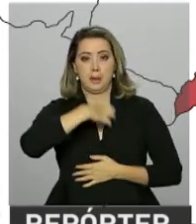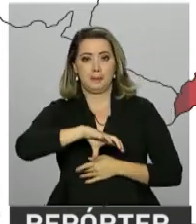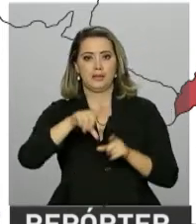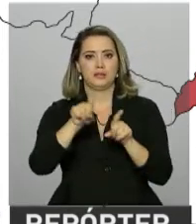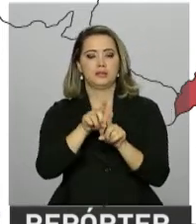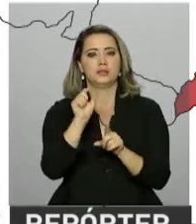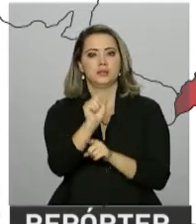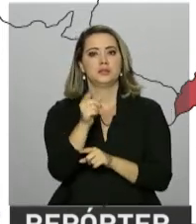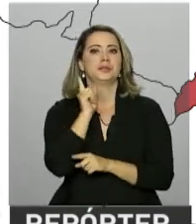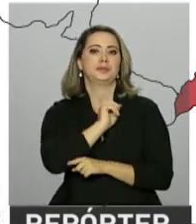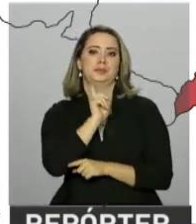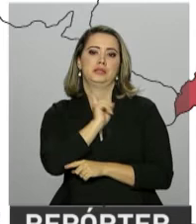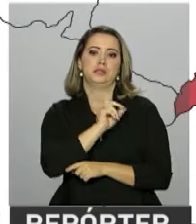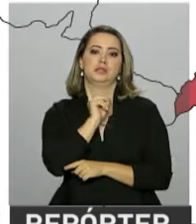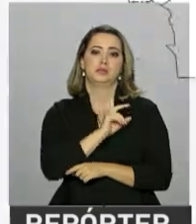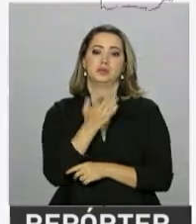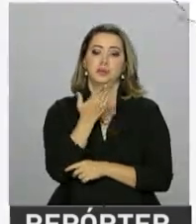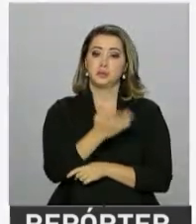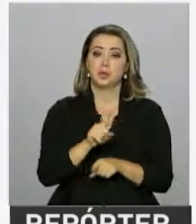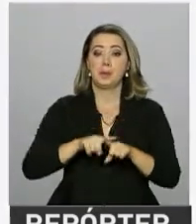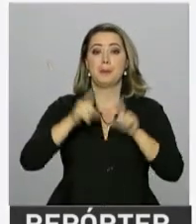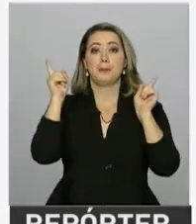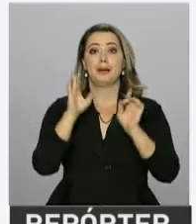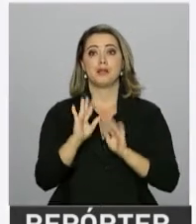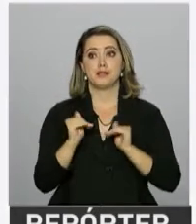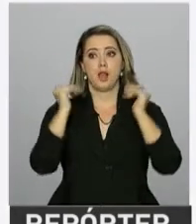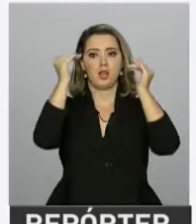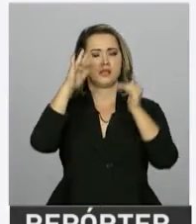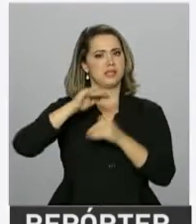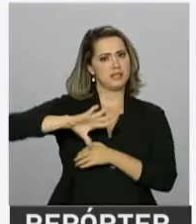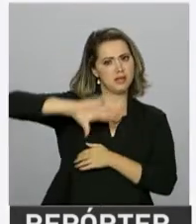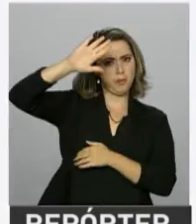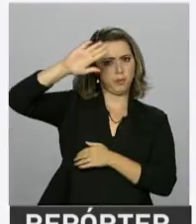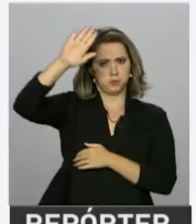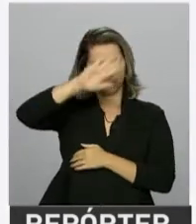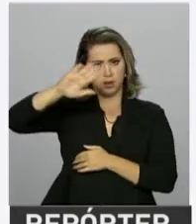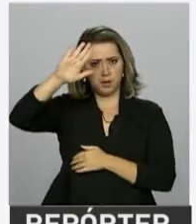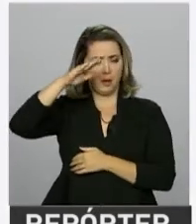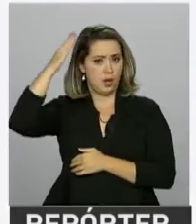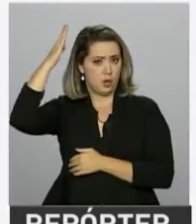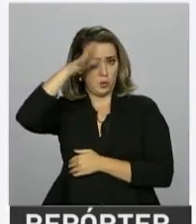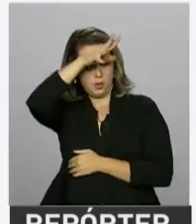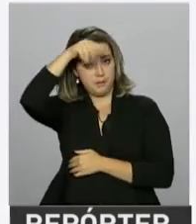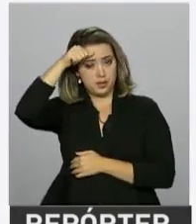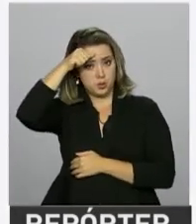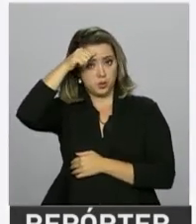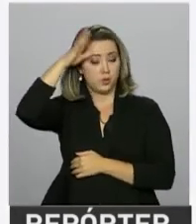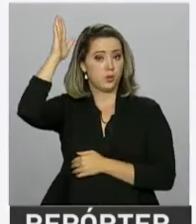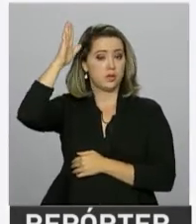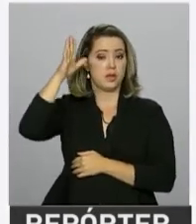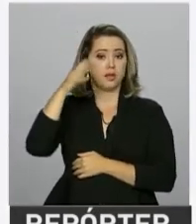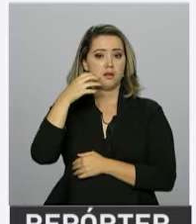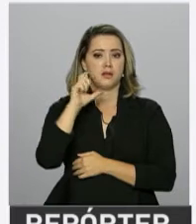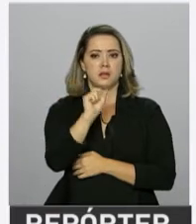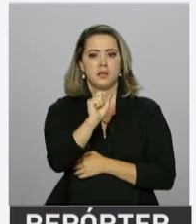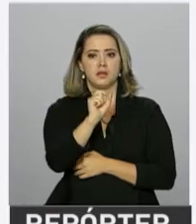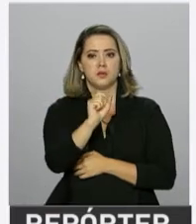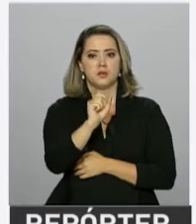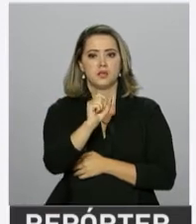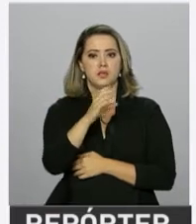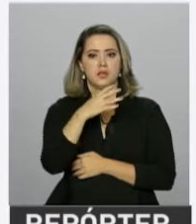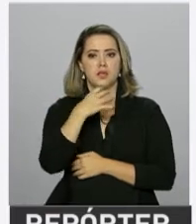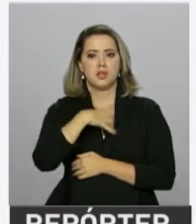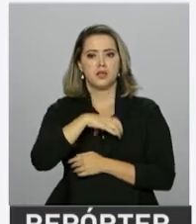municípios de Minas Gerais. Já em Boca do Acre, no Amazonas, e Mucuri, na Bahia, a medida foi tomada por conta das